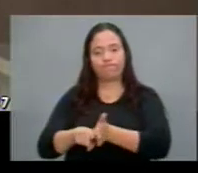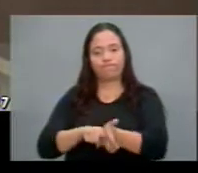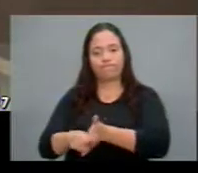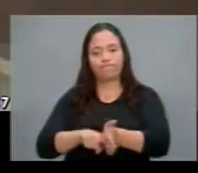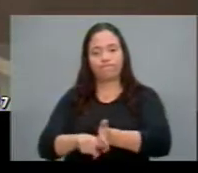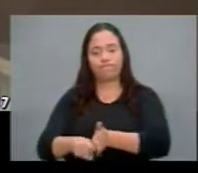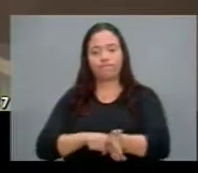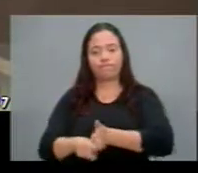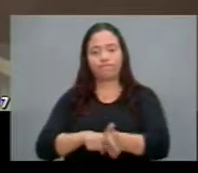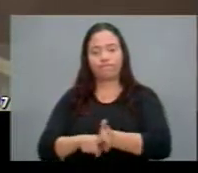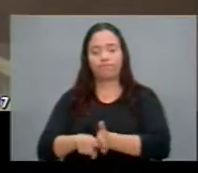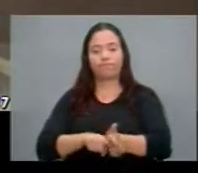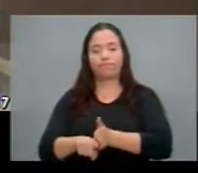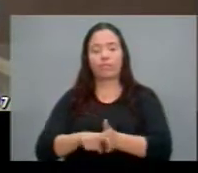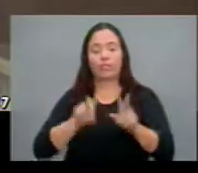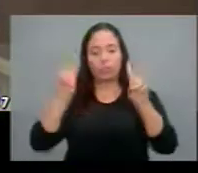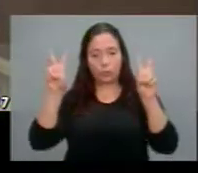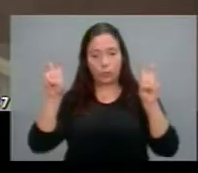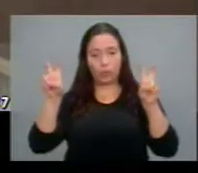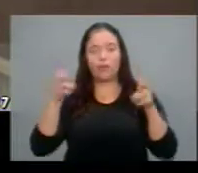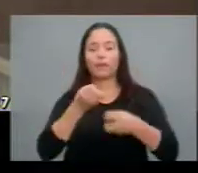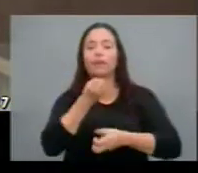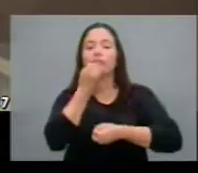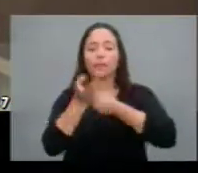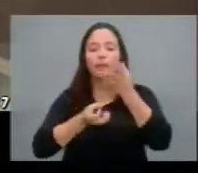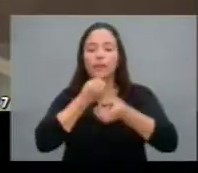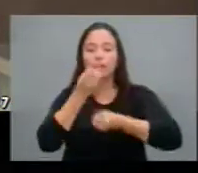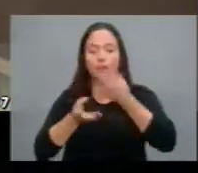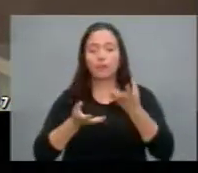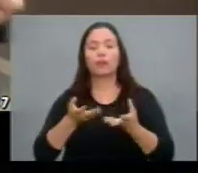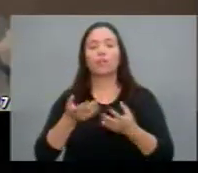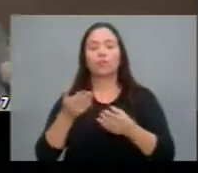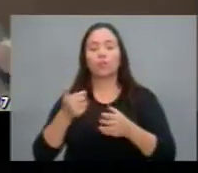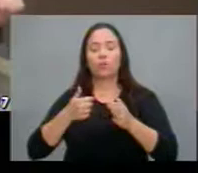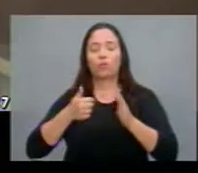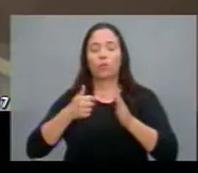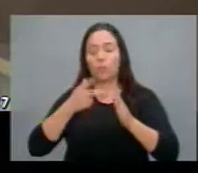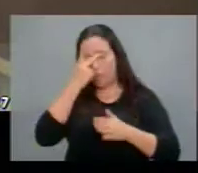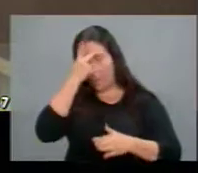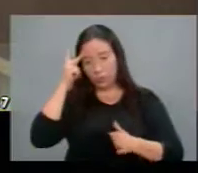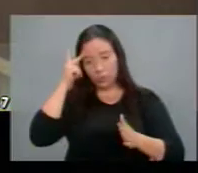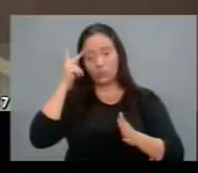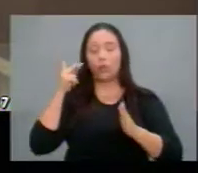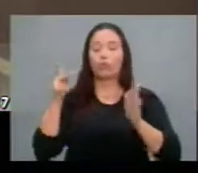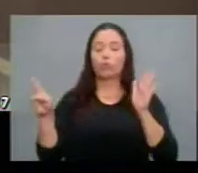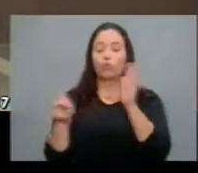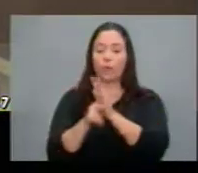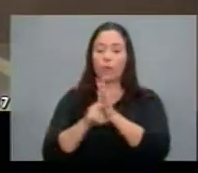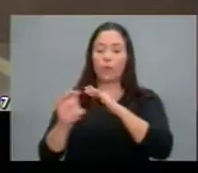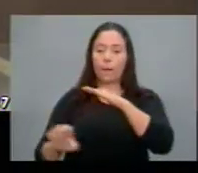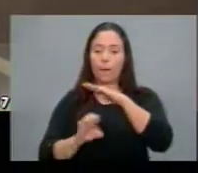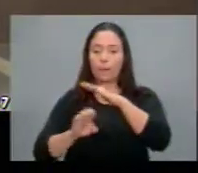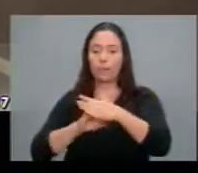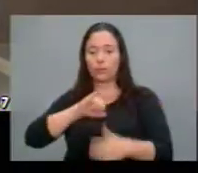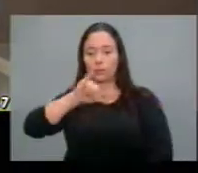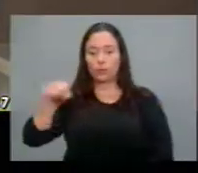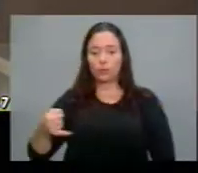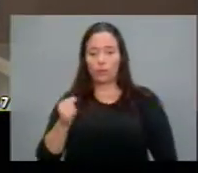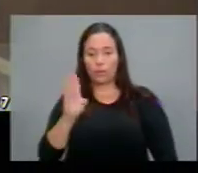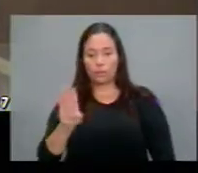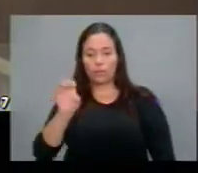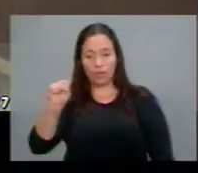para apurar fatos da delação premiada dos sócios e diretores do grupo empresarial JBS